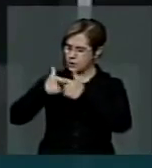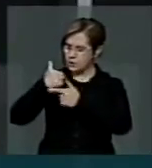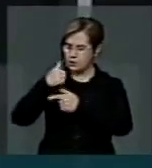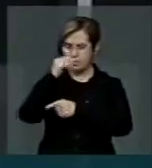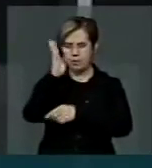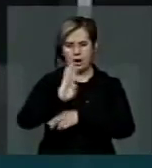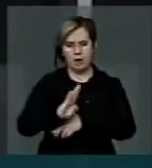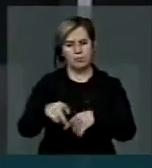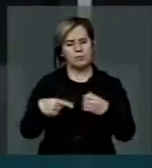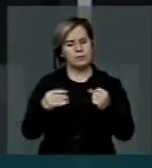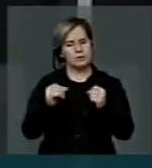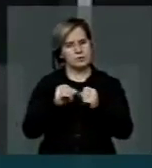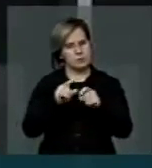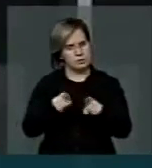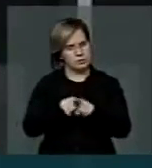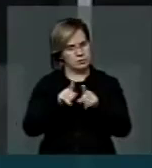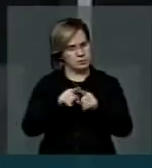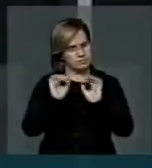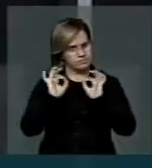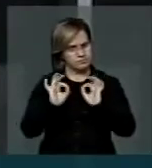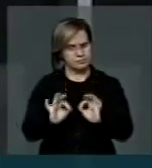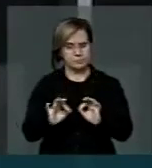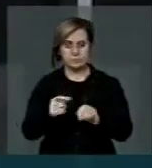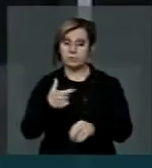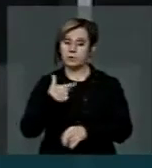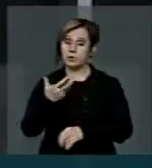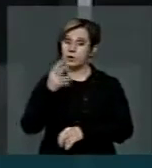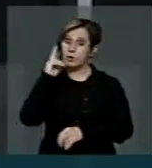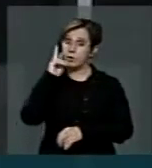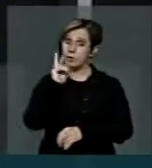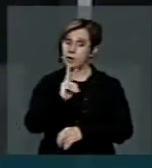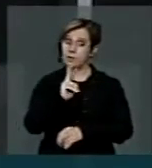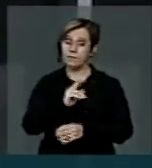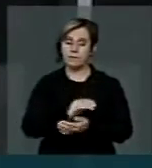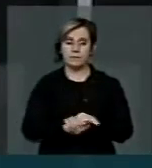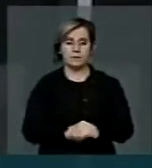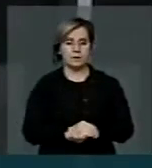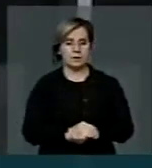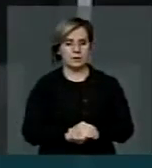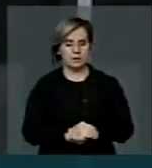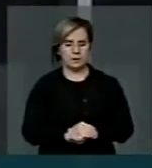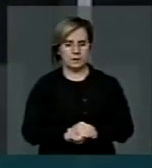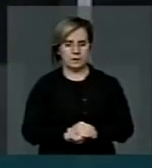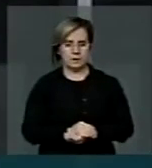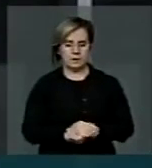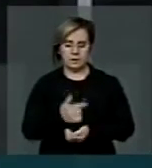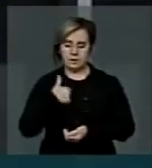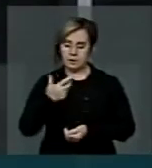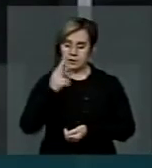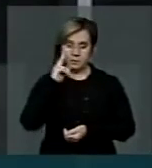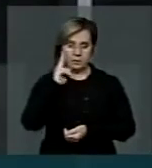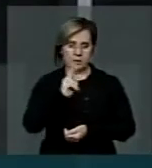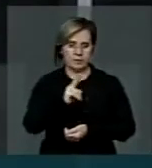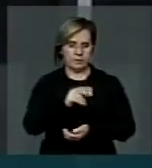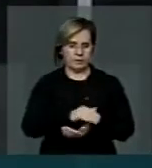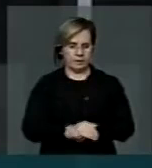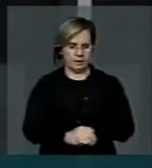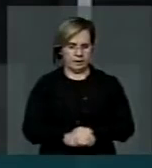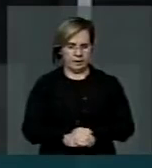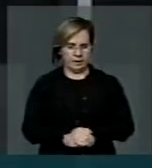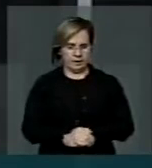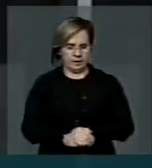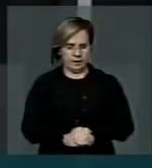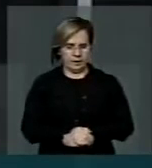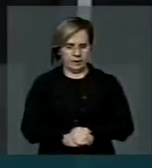temos que fazer na prática também. E eu quero ver, senhores deputados e senhores deputados, quero ver a